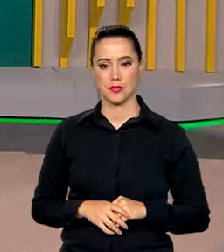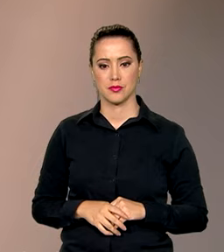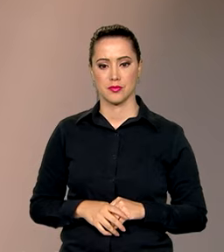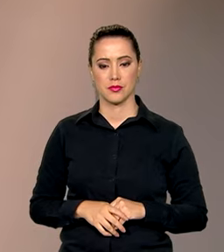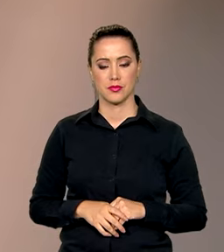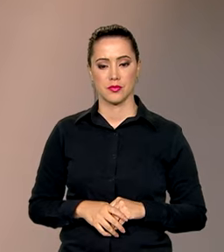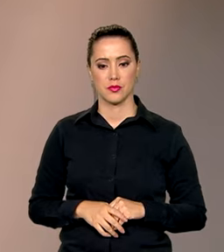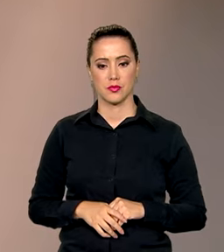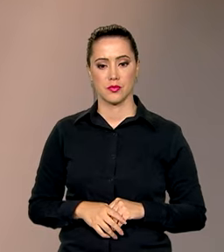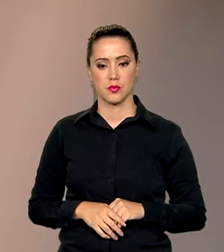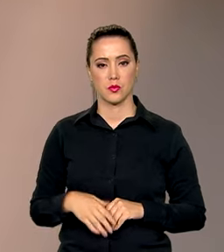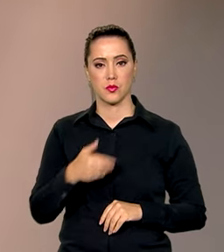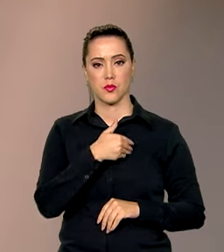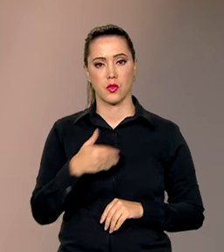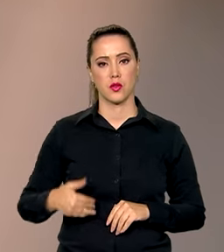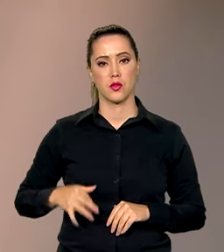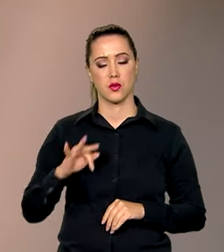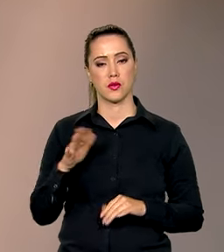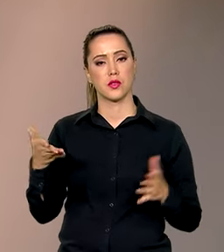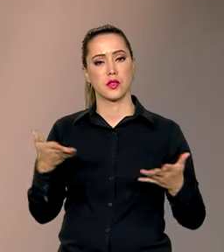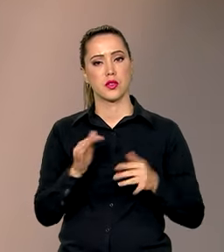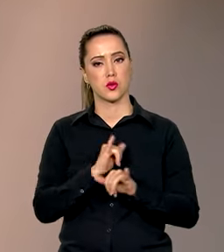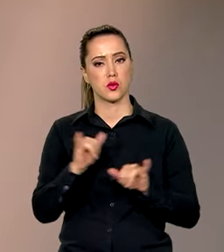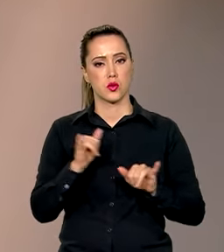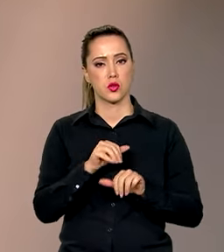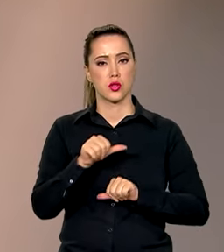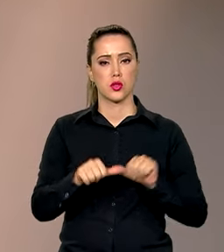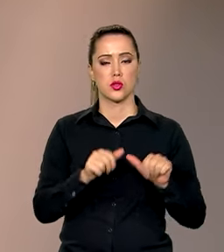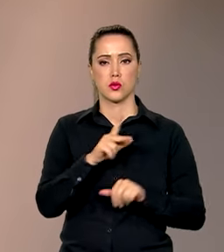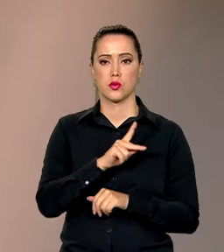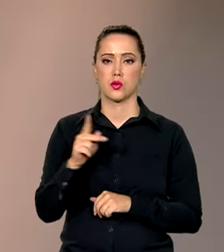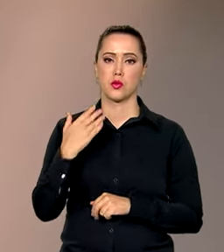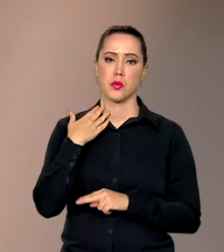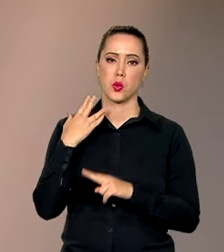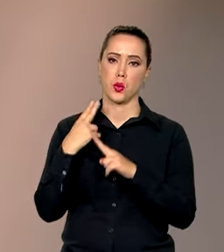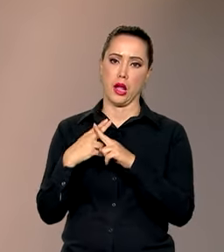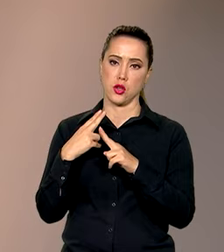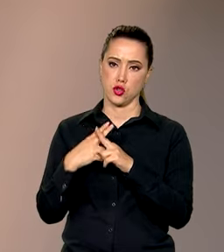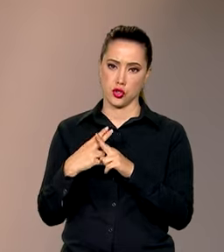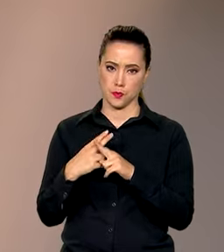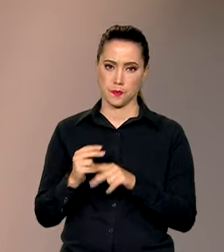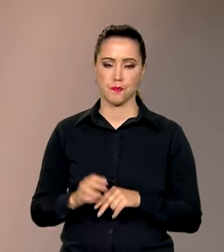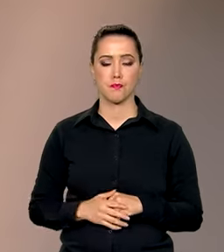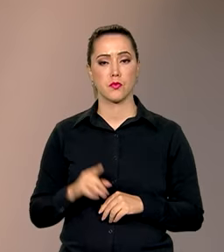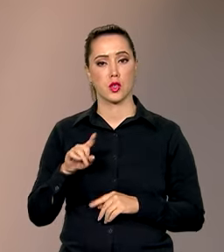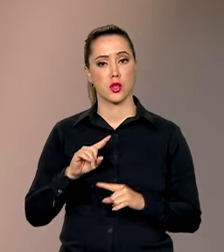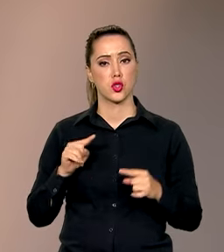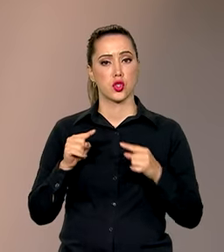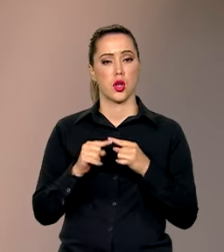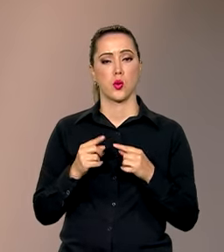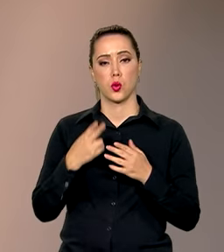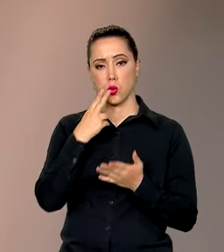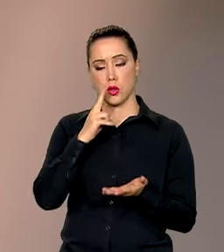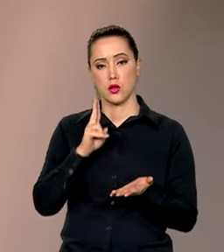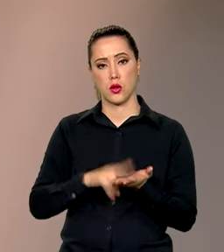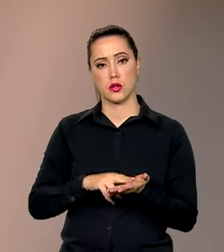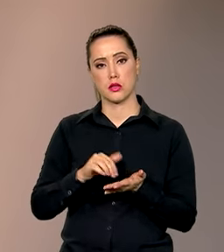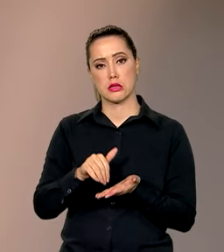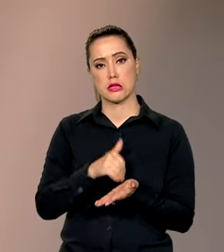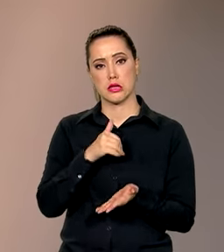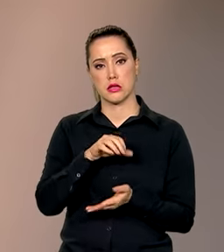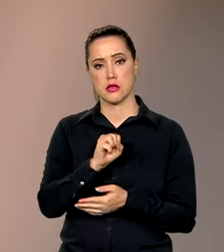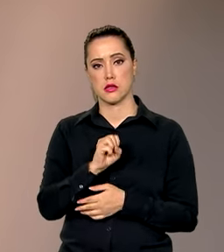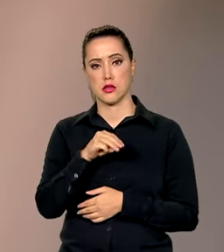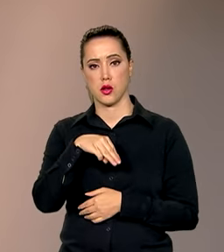O governo federal anunciou hoje a troca da presidência da Caixa Econômica Federal. De acordo com nota da Secretaria de